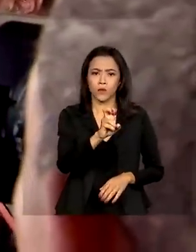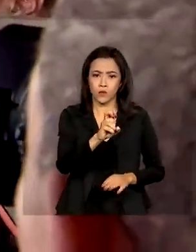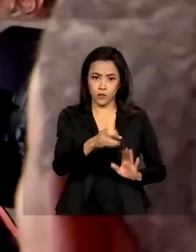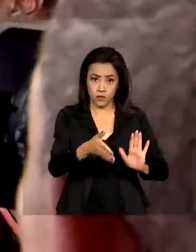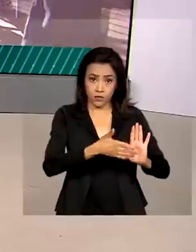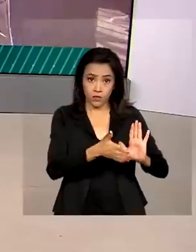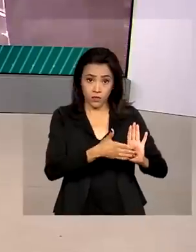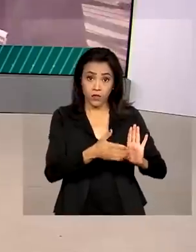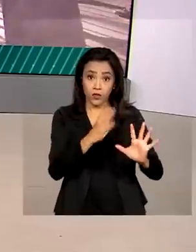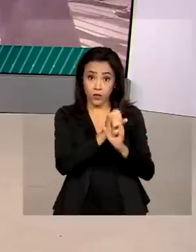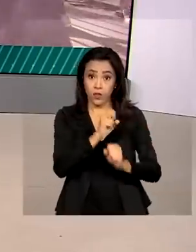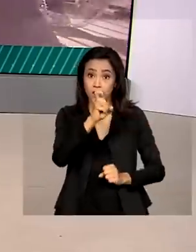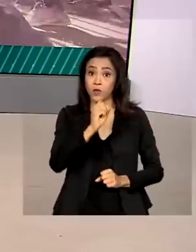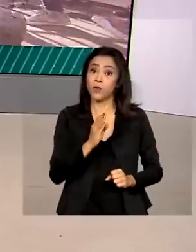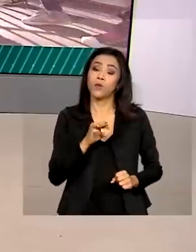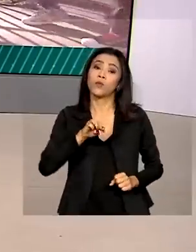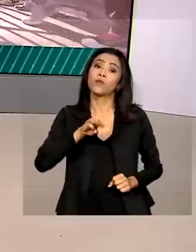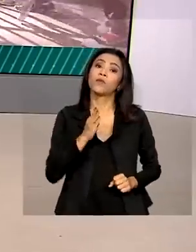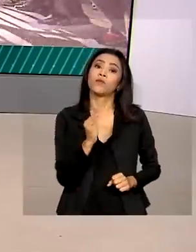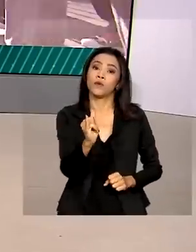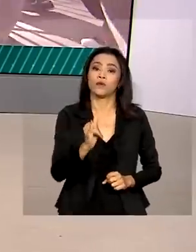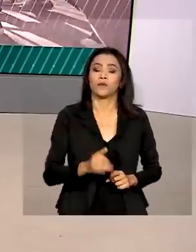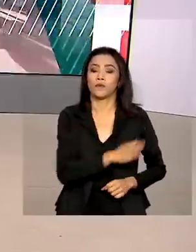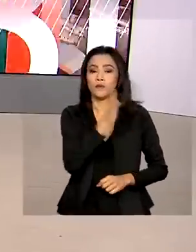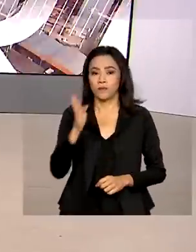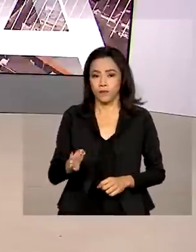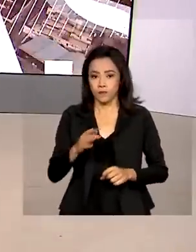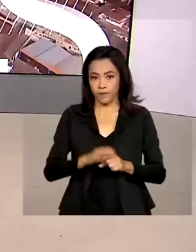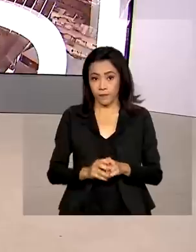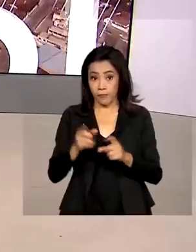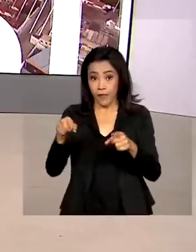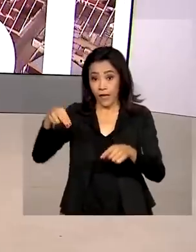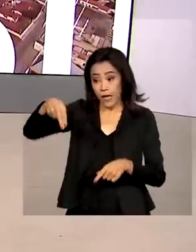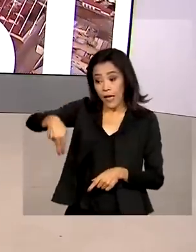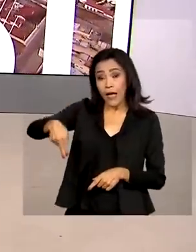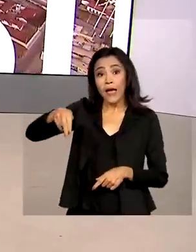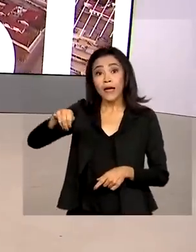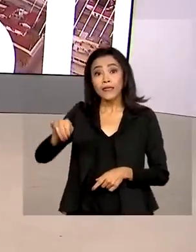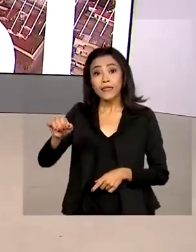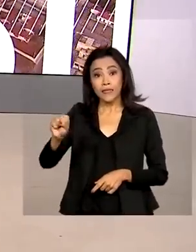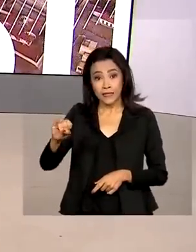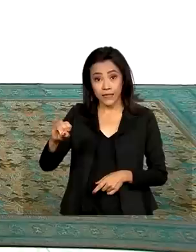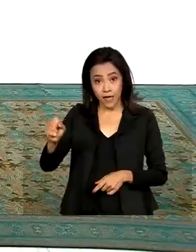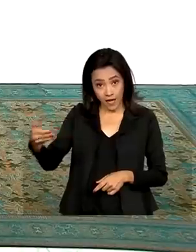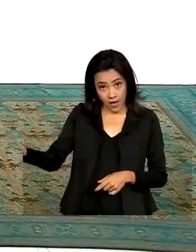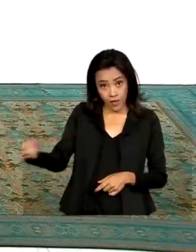bilhões. E Nízia Trindade é a nova ministra da Saúde.